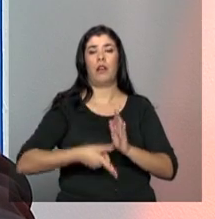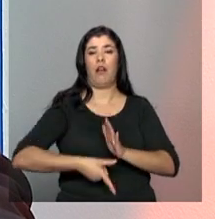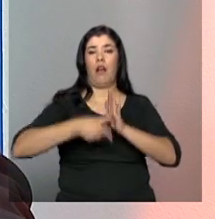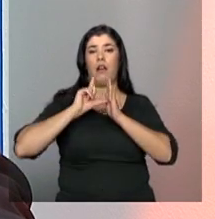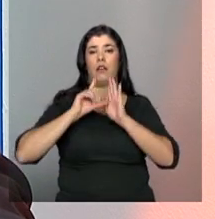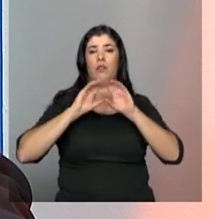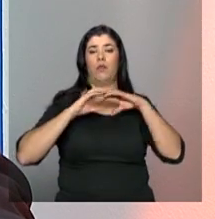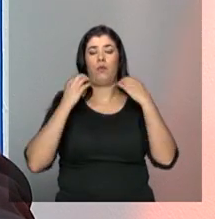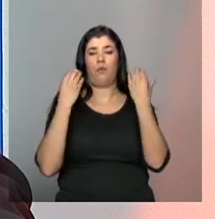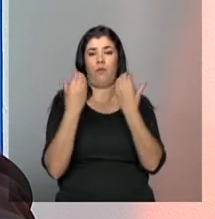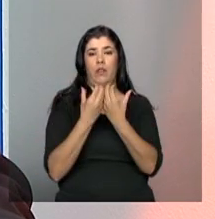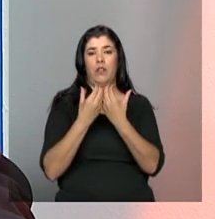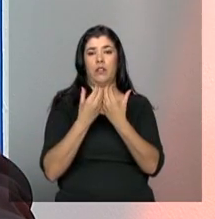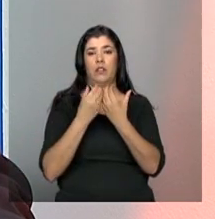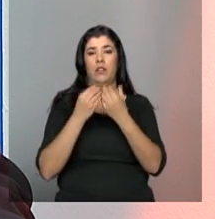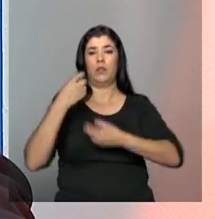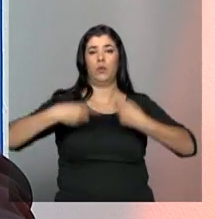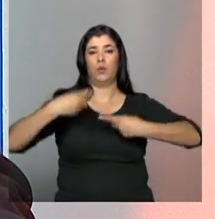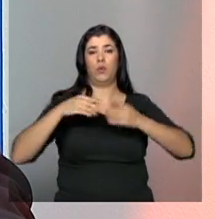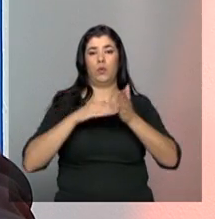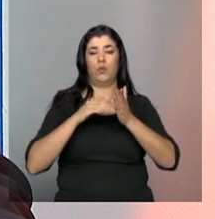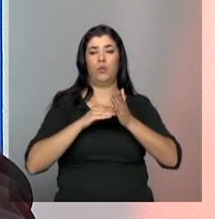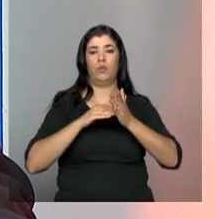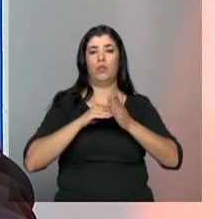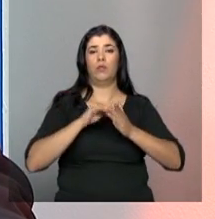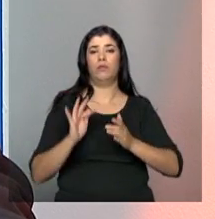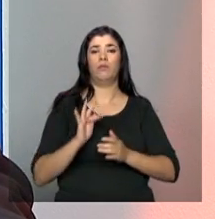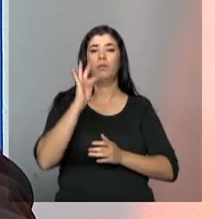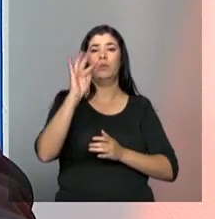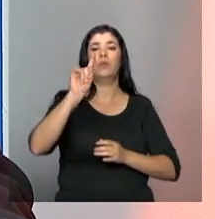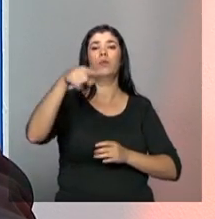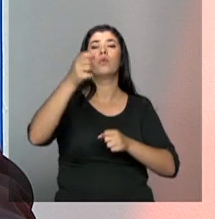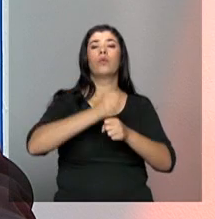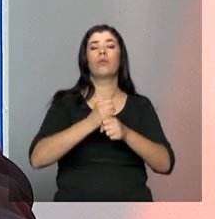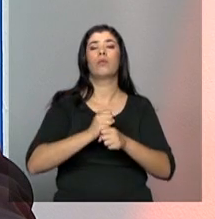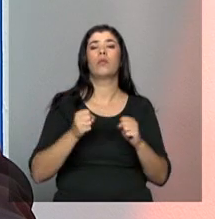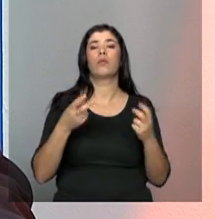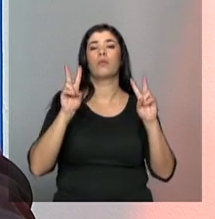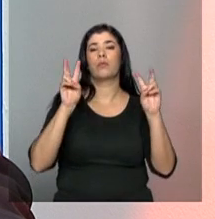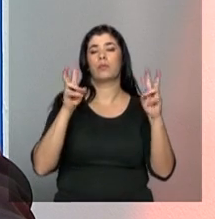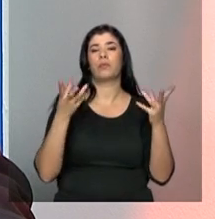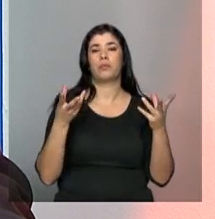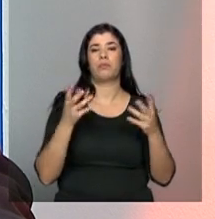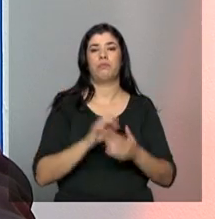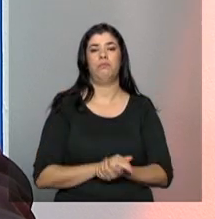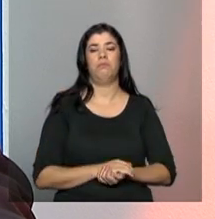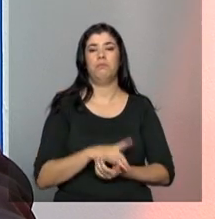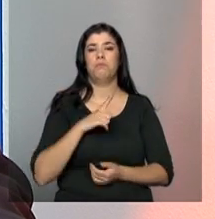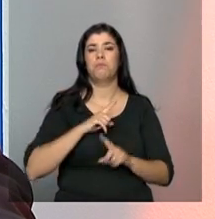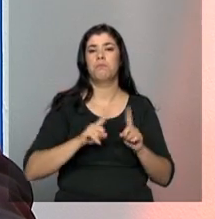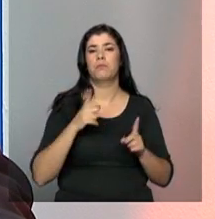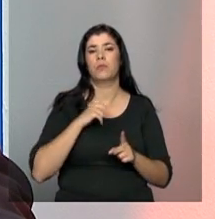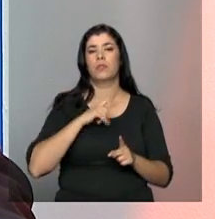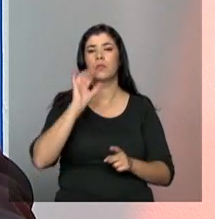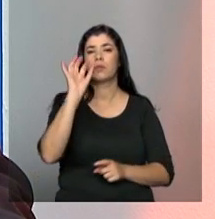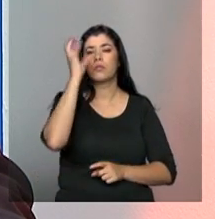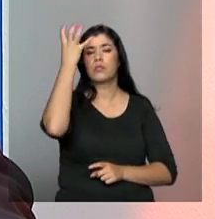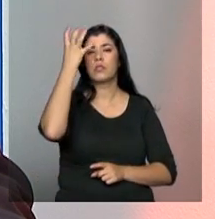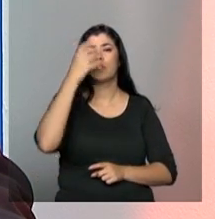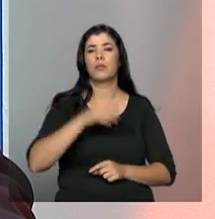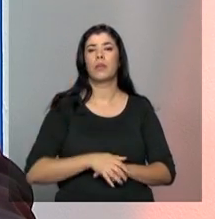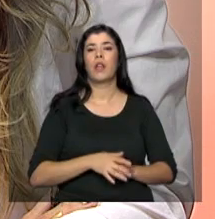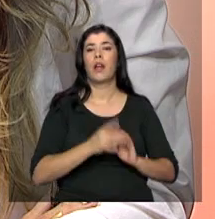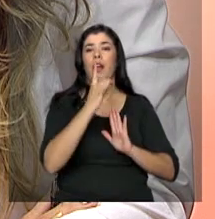Agora, para esse ano de 2015, nós fomos induzidos, vamos, de certo modo, né, uma ótima indução, vamos por assim dizer, pelas diretrizes